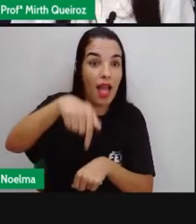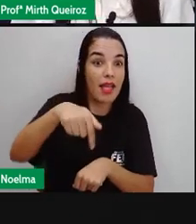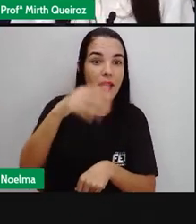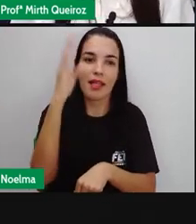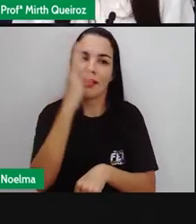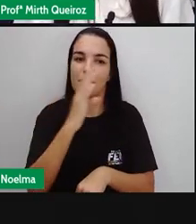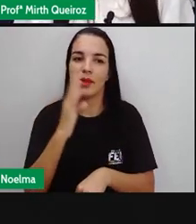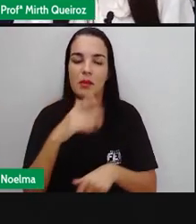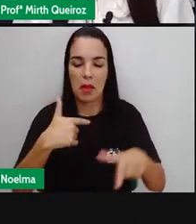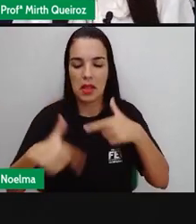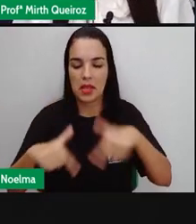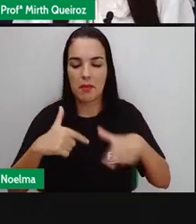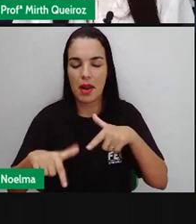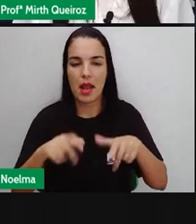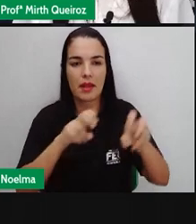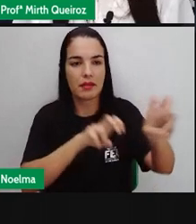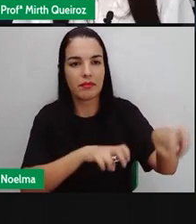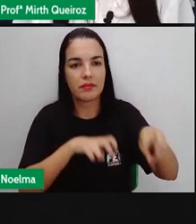nos cafezais.